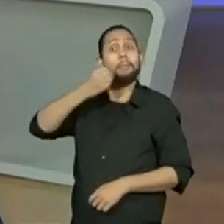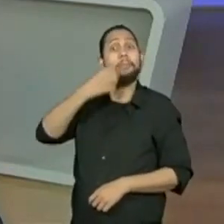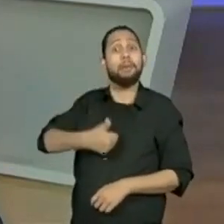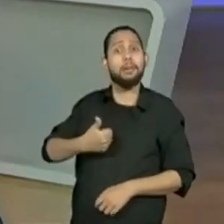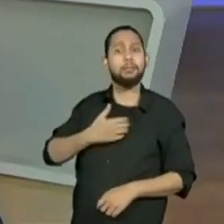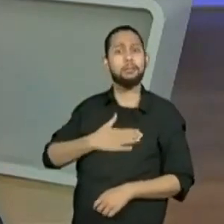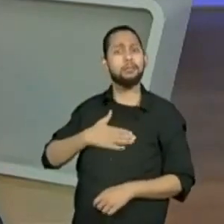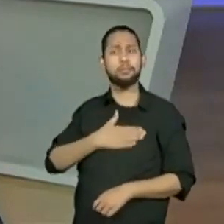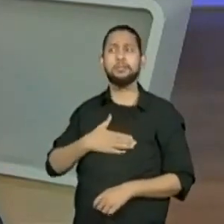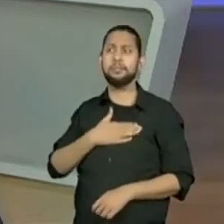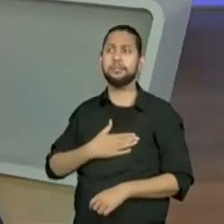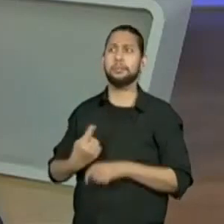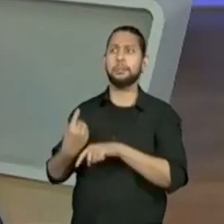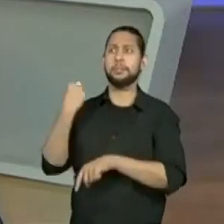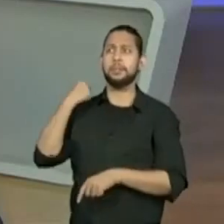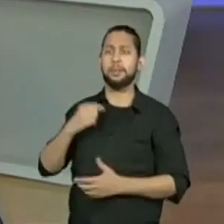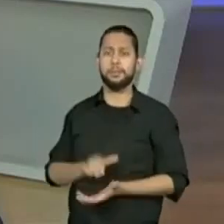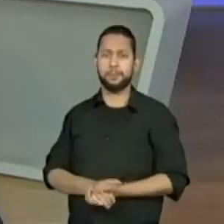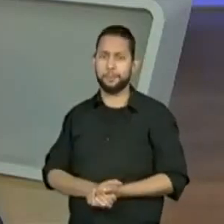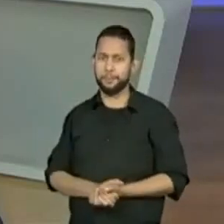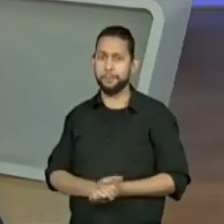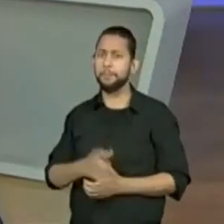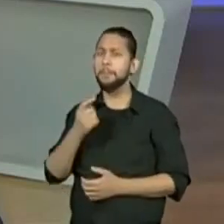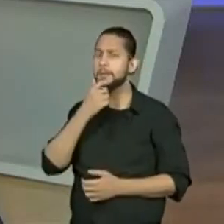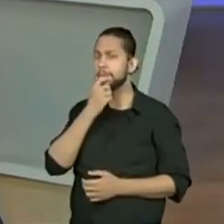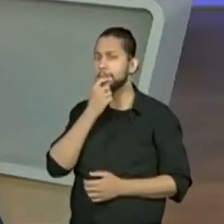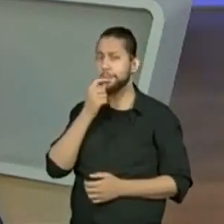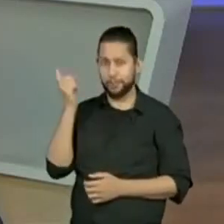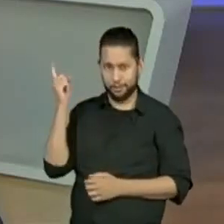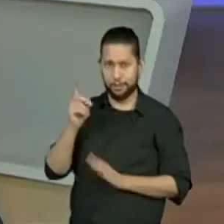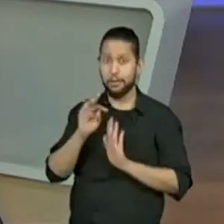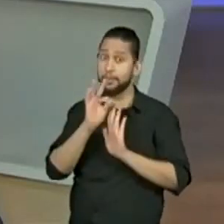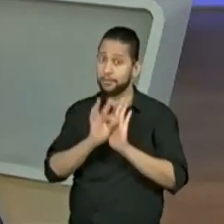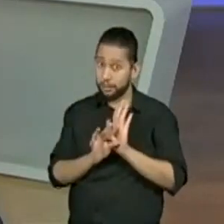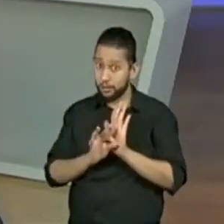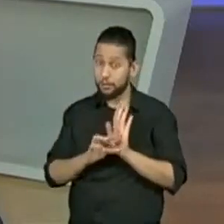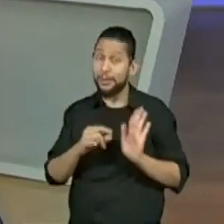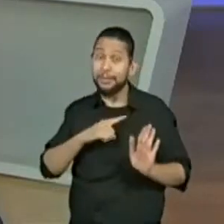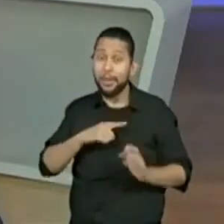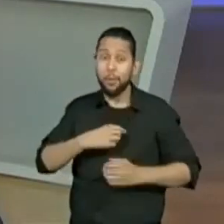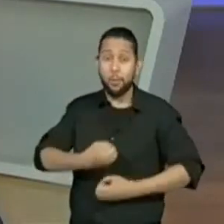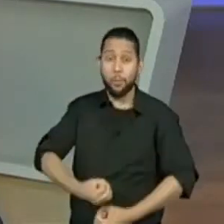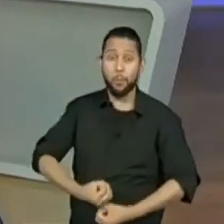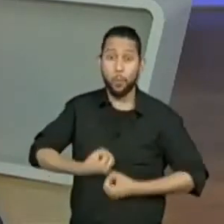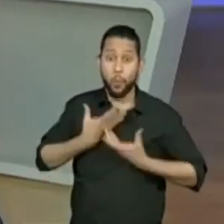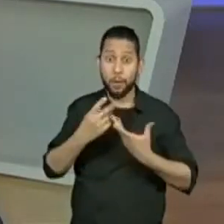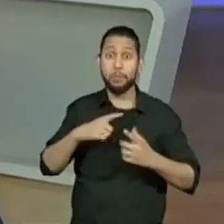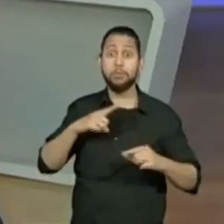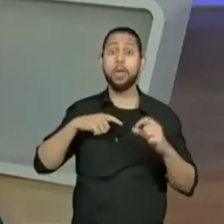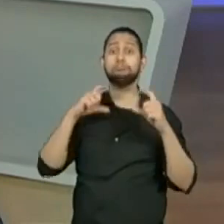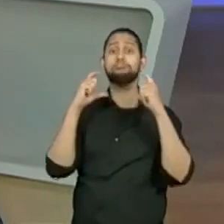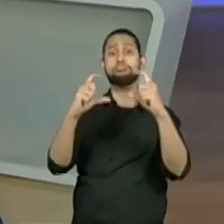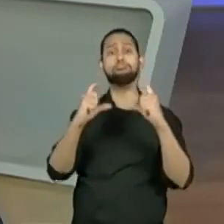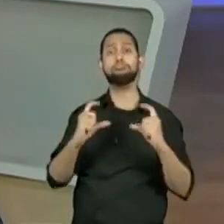Agora, será que vocês se lembram um pouquinho da estrutura desse texto? A gente vai localizar isso aqui.